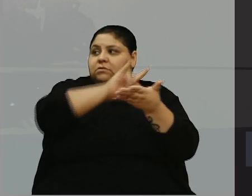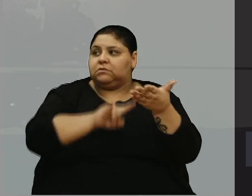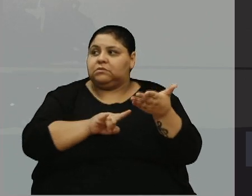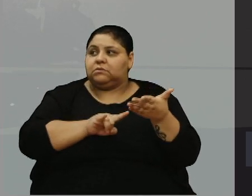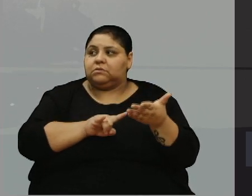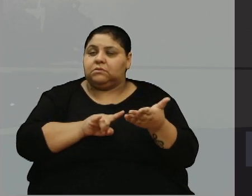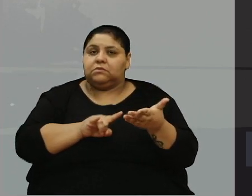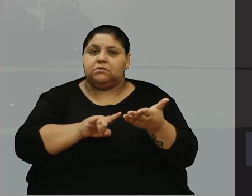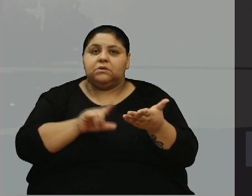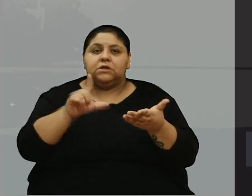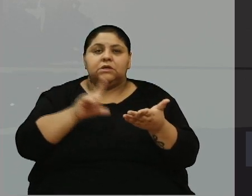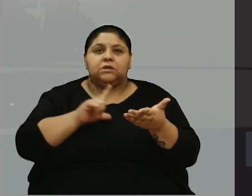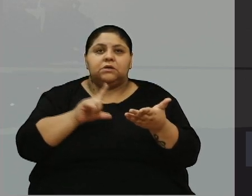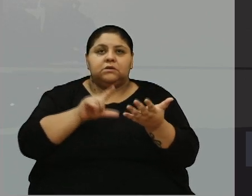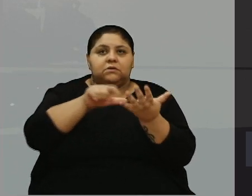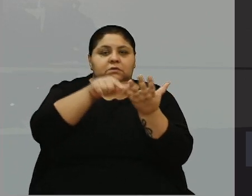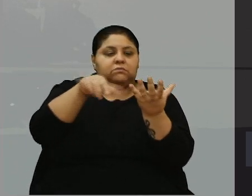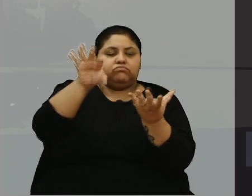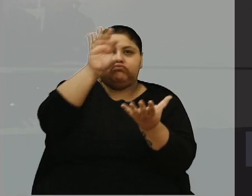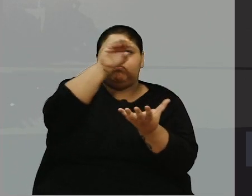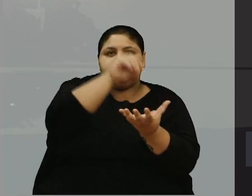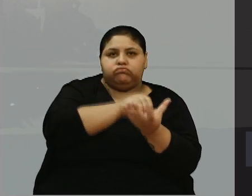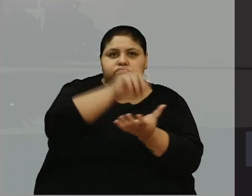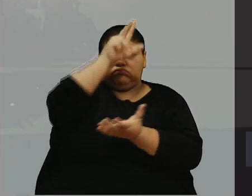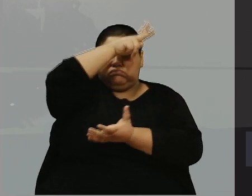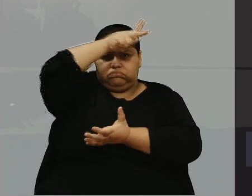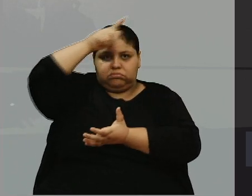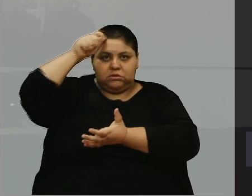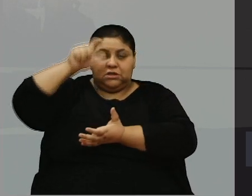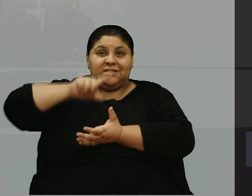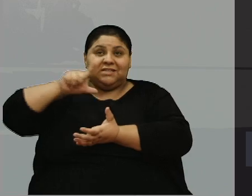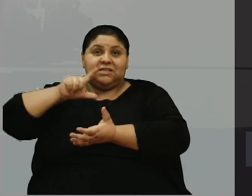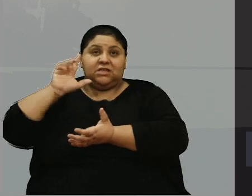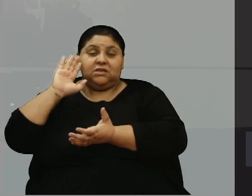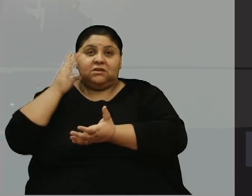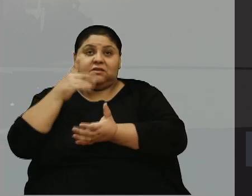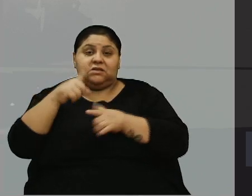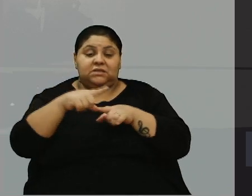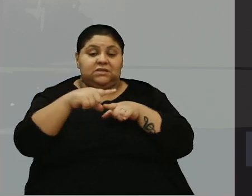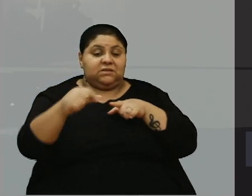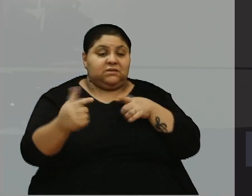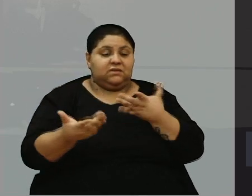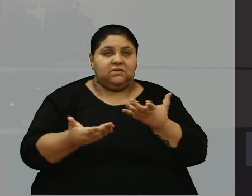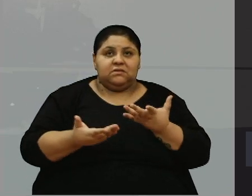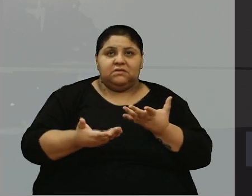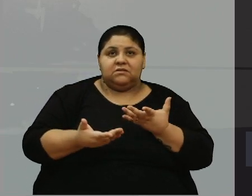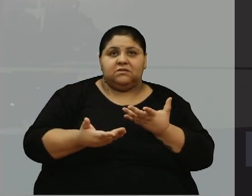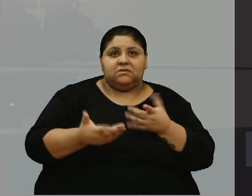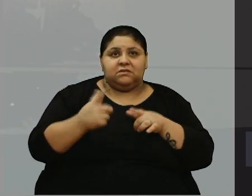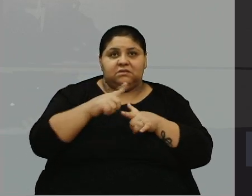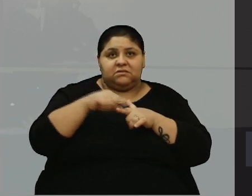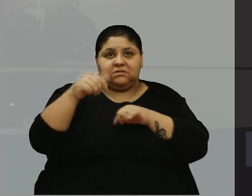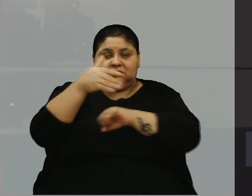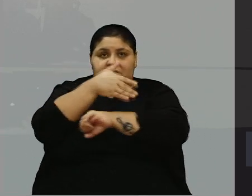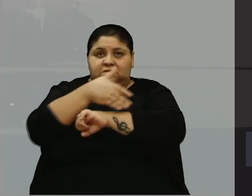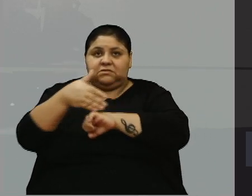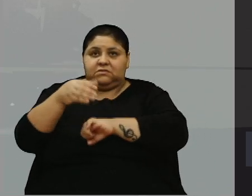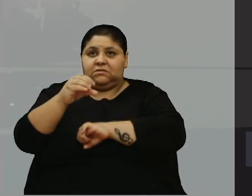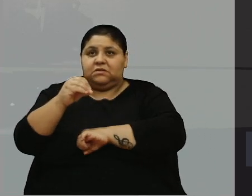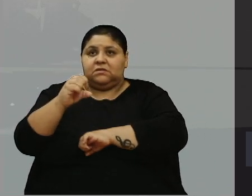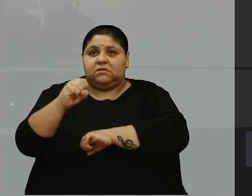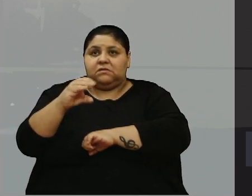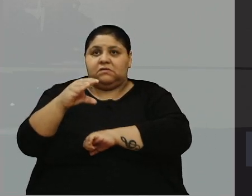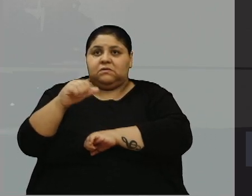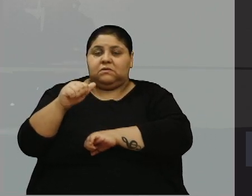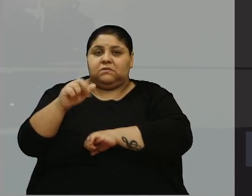a codeca. Enfim, a prefeitura tinha ido resolver. Quando saiu ali, saiu a rua Oscar Serafini.